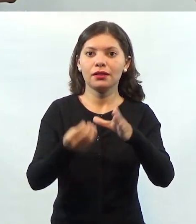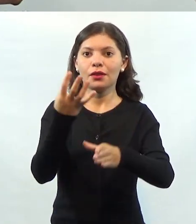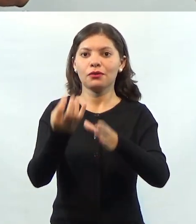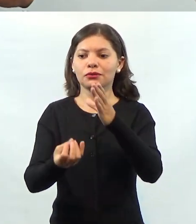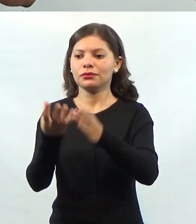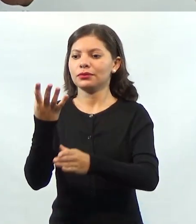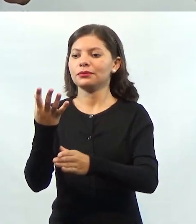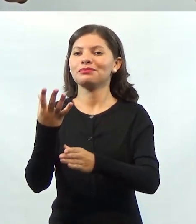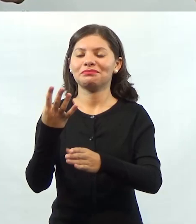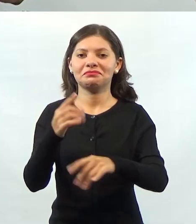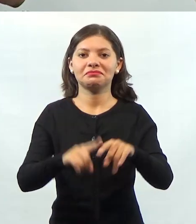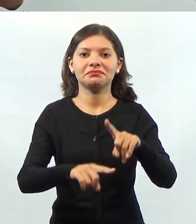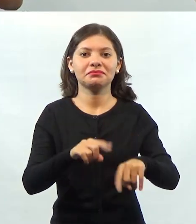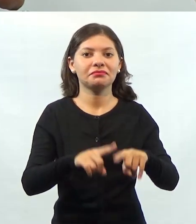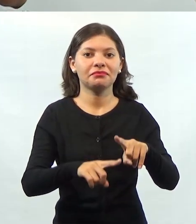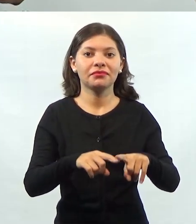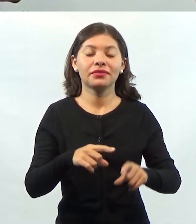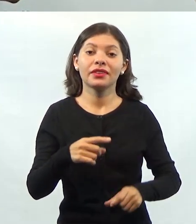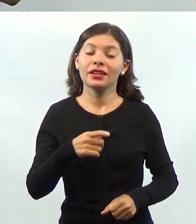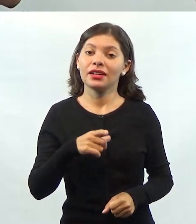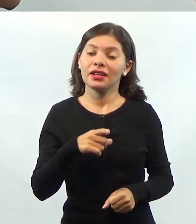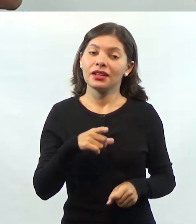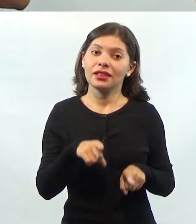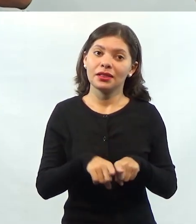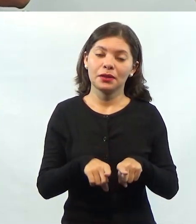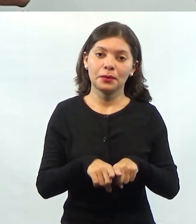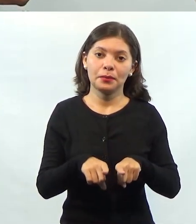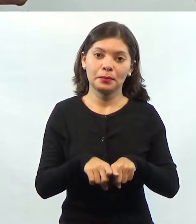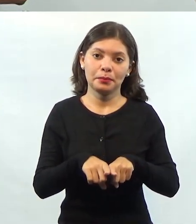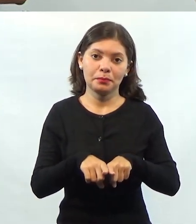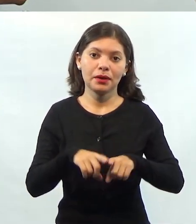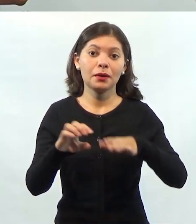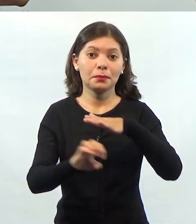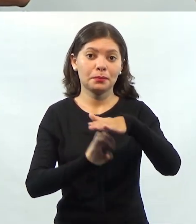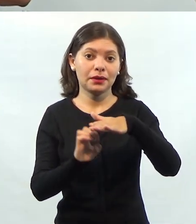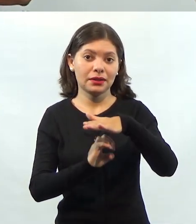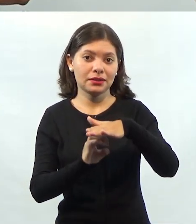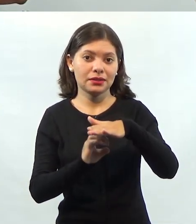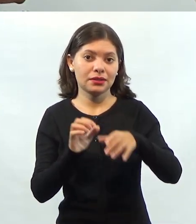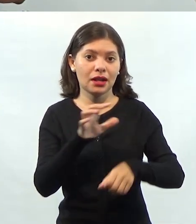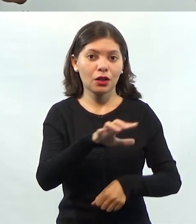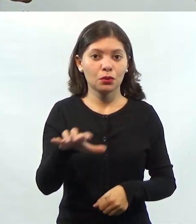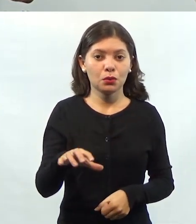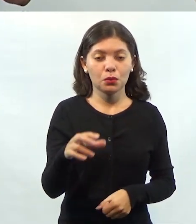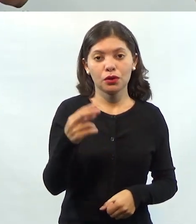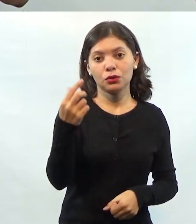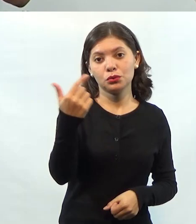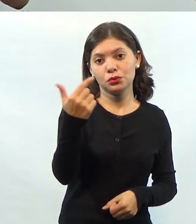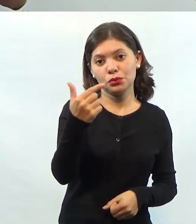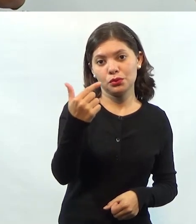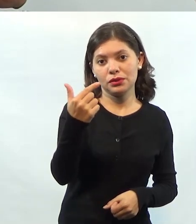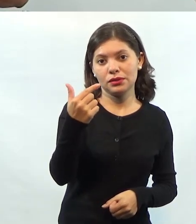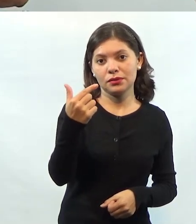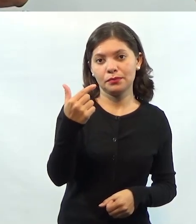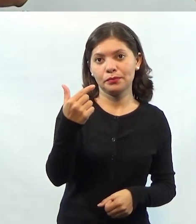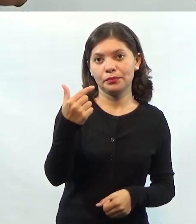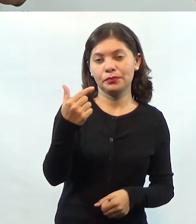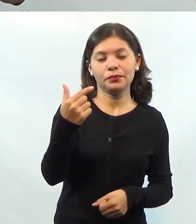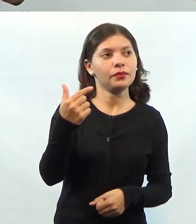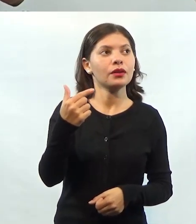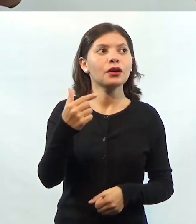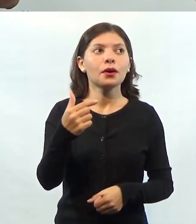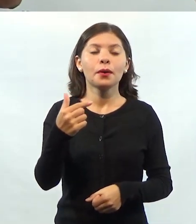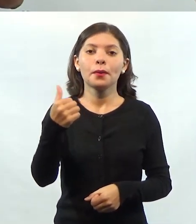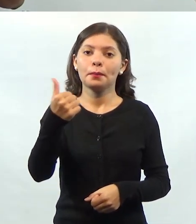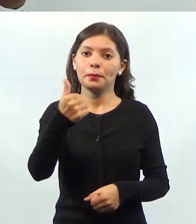Podemos ter também empresas que atuam no setor primário e no setor secundário. Nós temos aí, por exemplo, a Petrobras, que